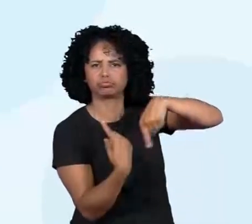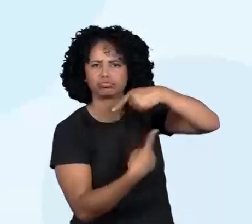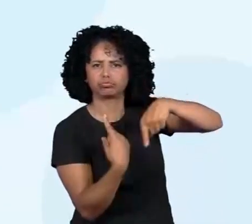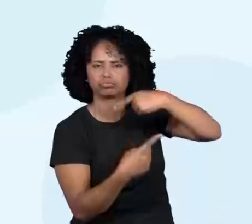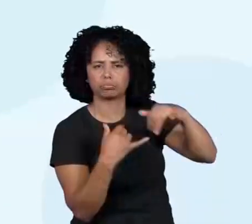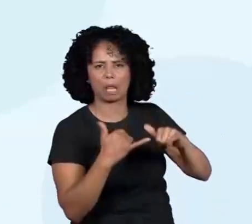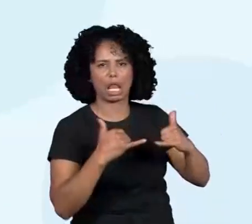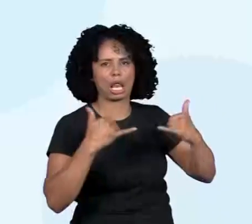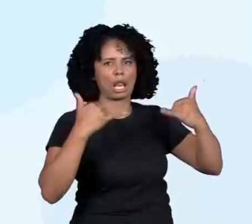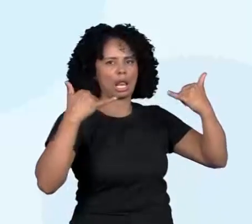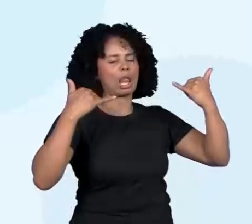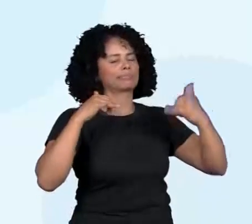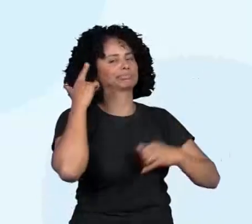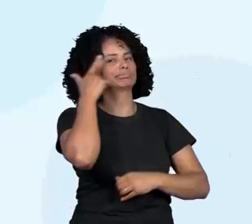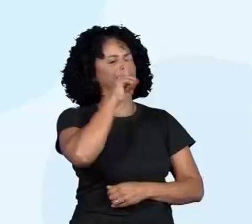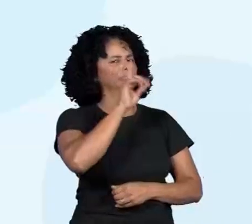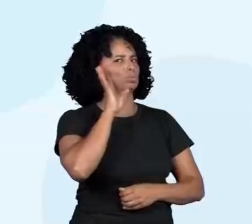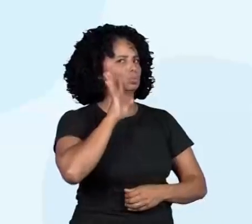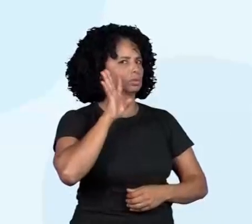Bem legal, né?